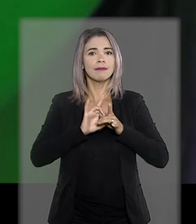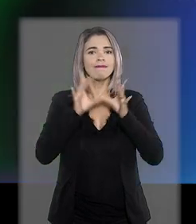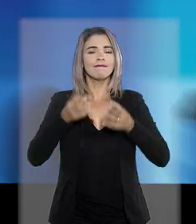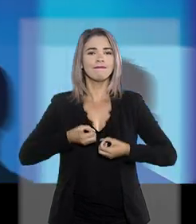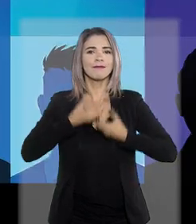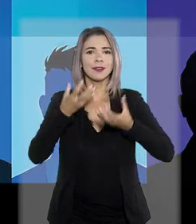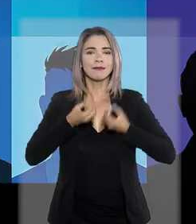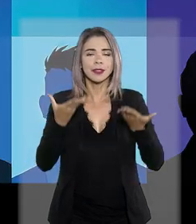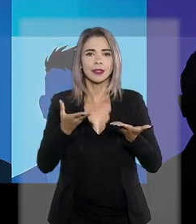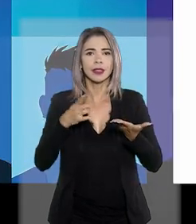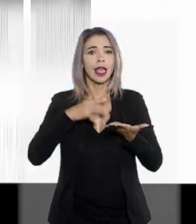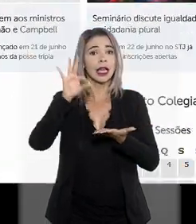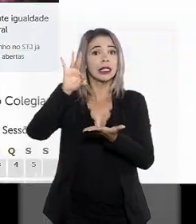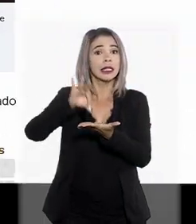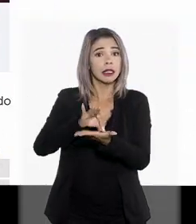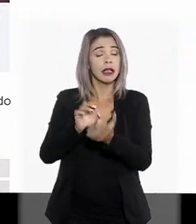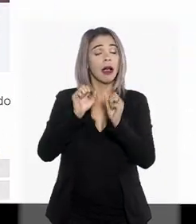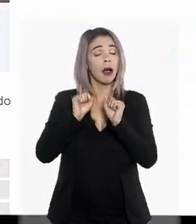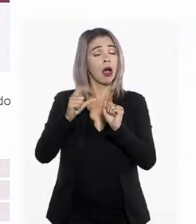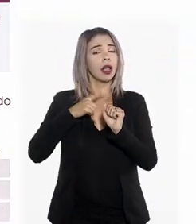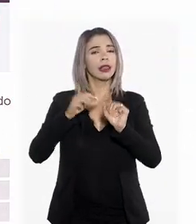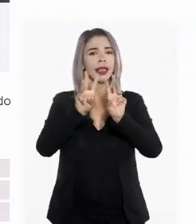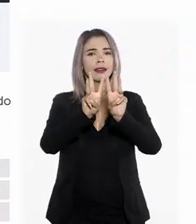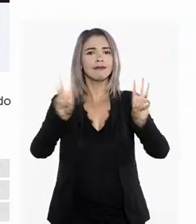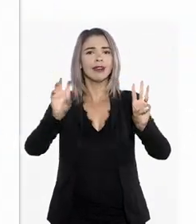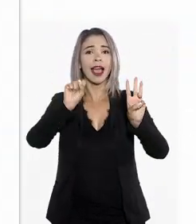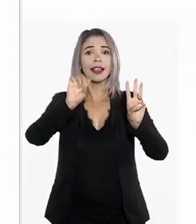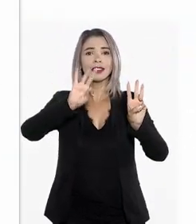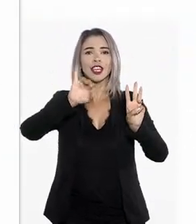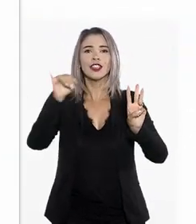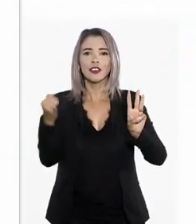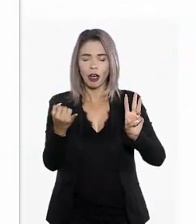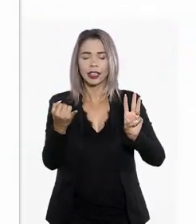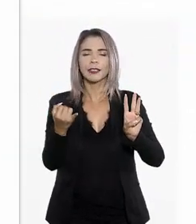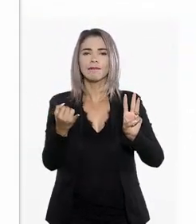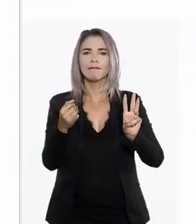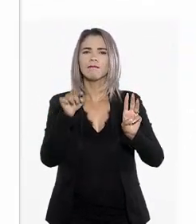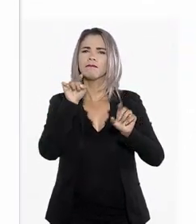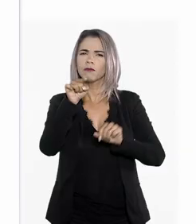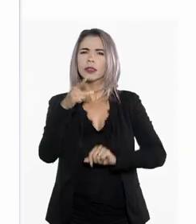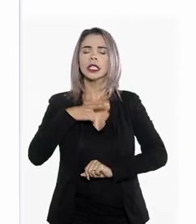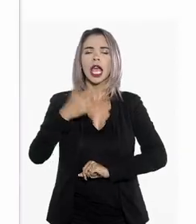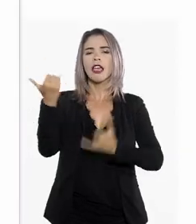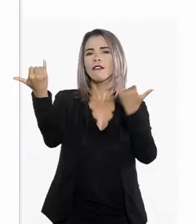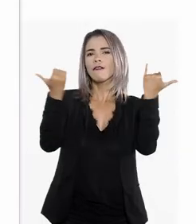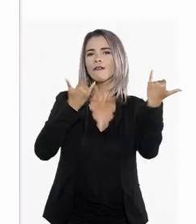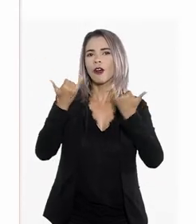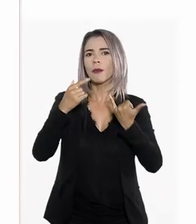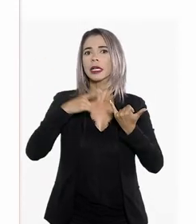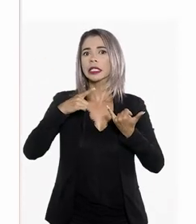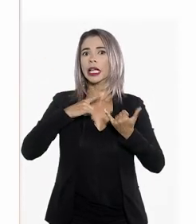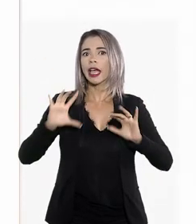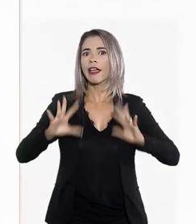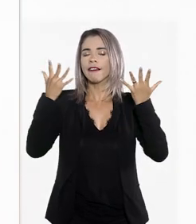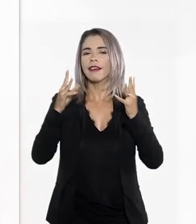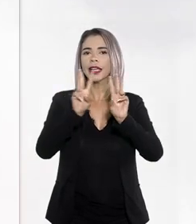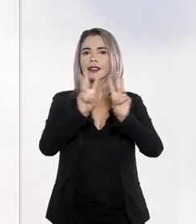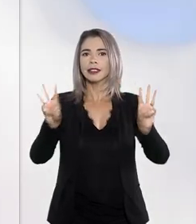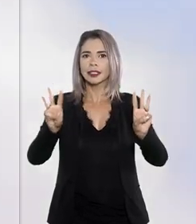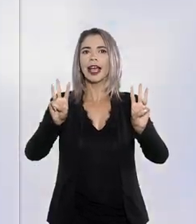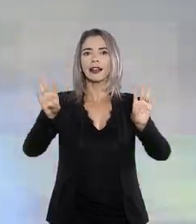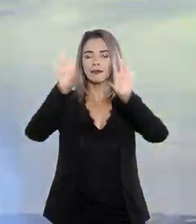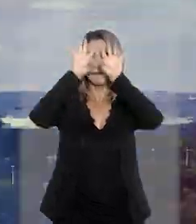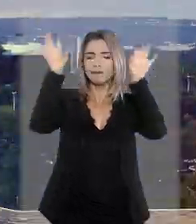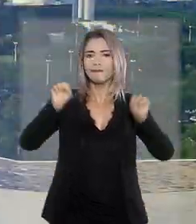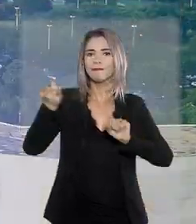e liberdade de expressão. A inscrição pode ser feita no portal do STJ. Você confere mais informações sobre o evento no